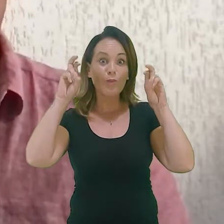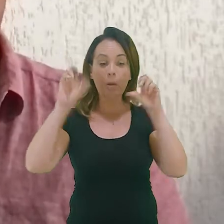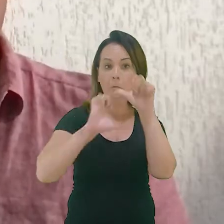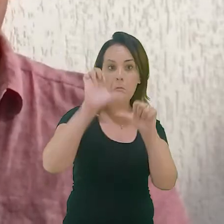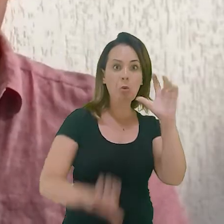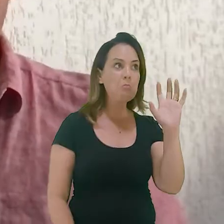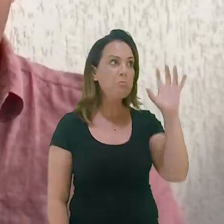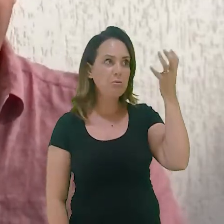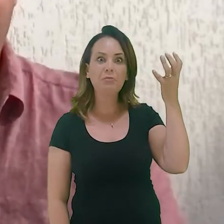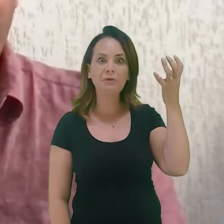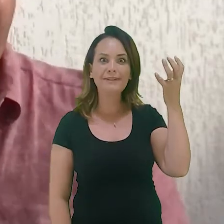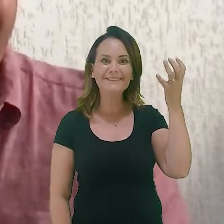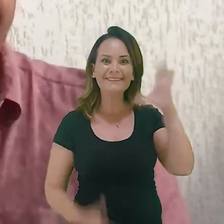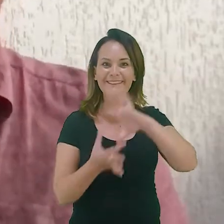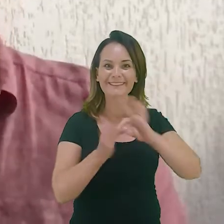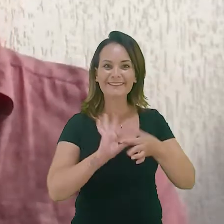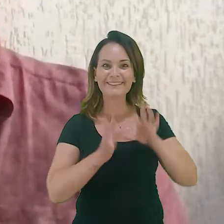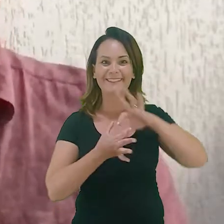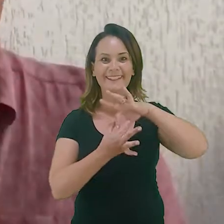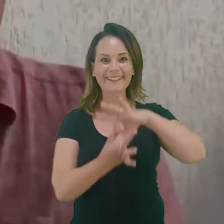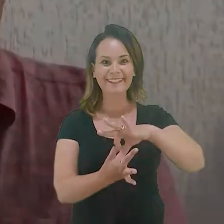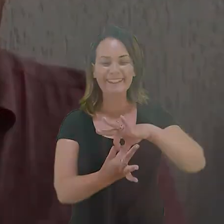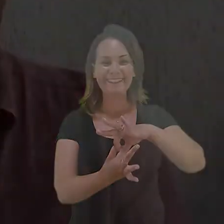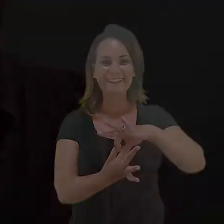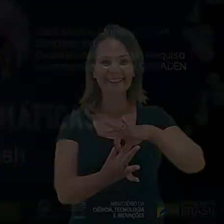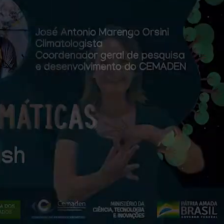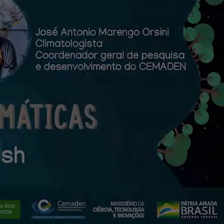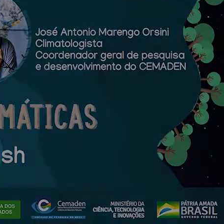Mudanças Climáticas do Ciência e Cultura. Vamos brincar!